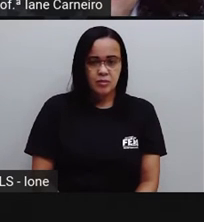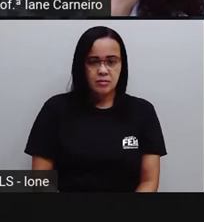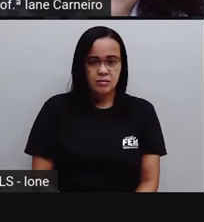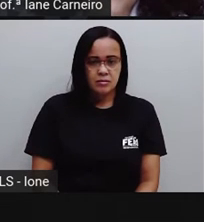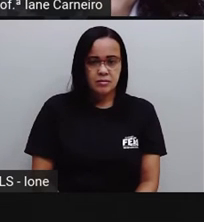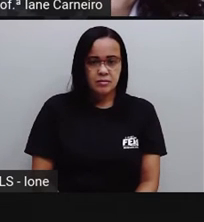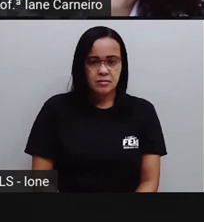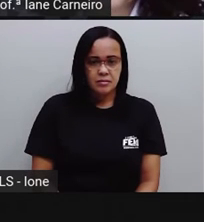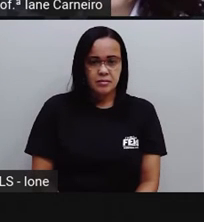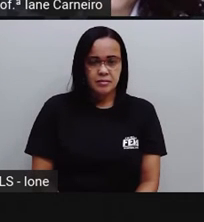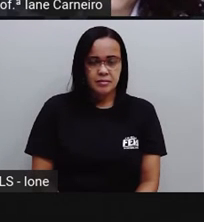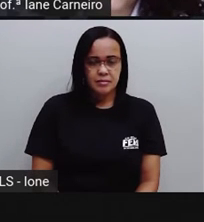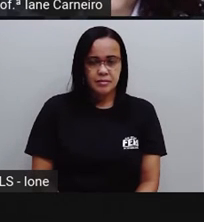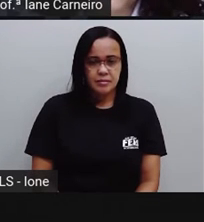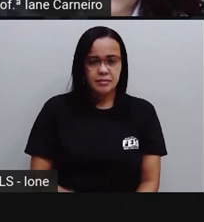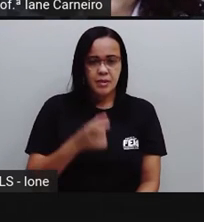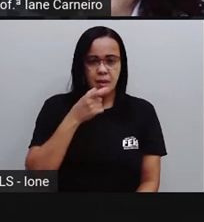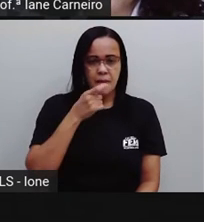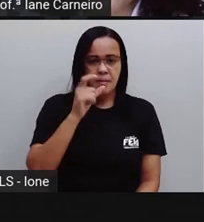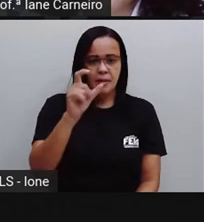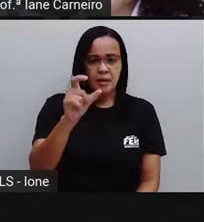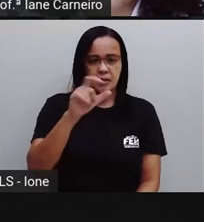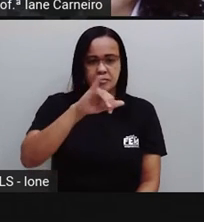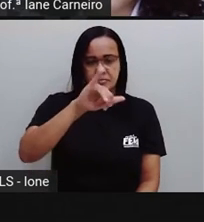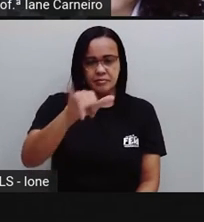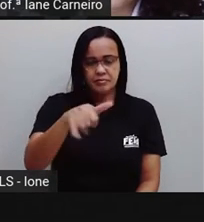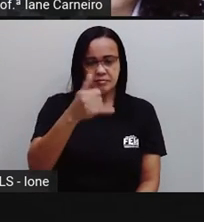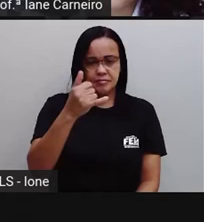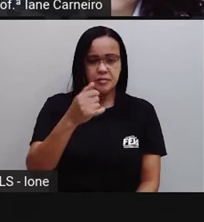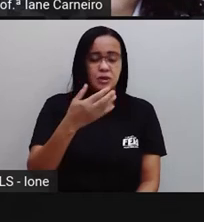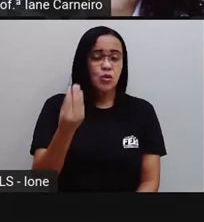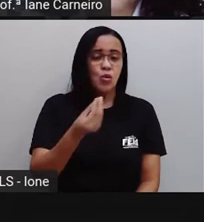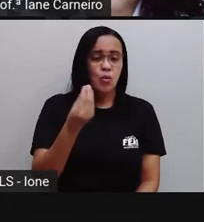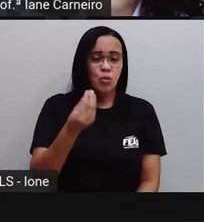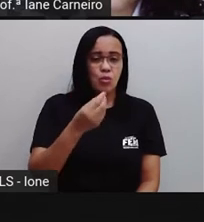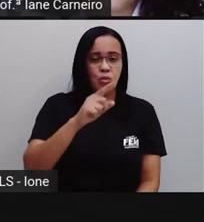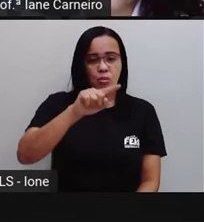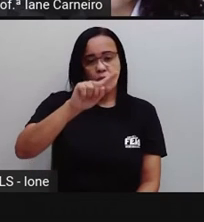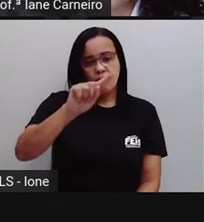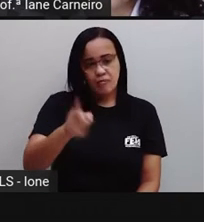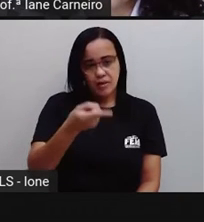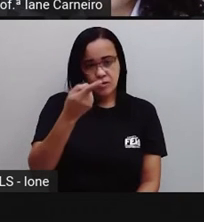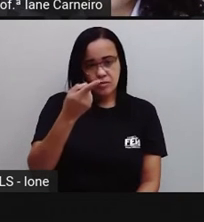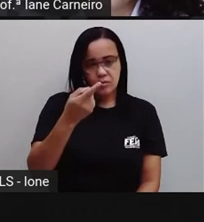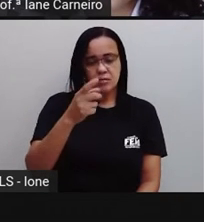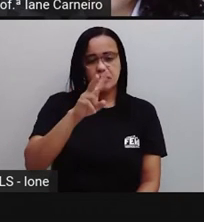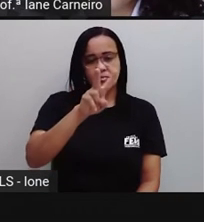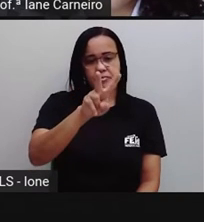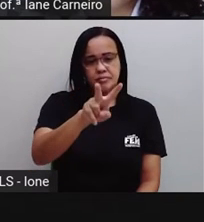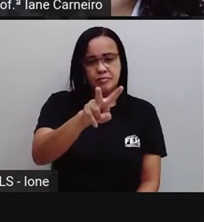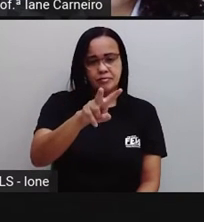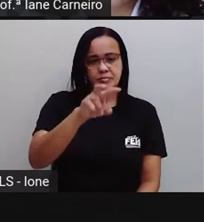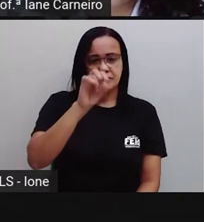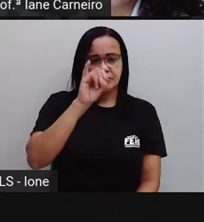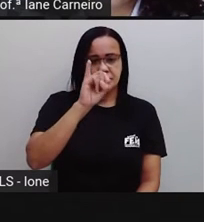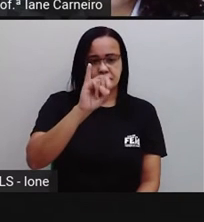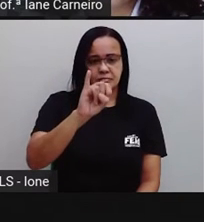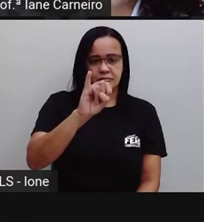a palavra VÍRGULA. Ó. Que é esse sinal aqui, ó. VÍRGULA, ó.